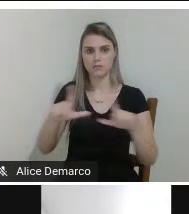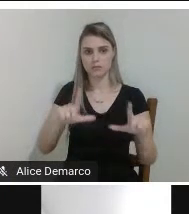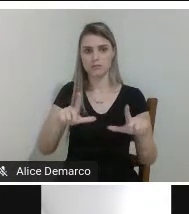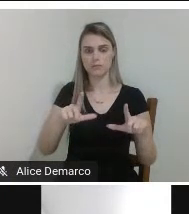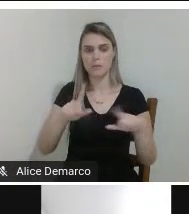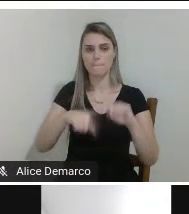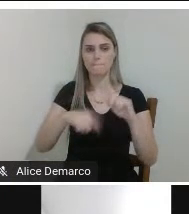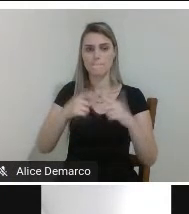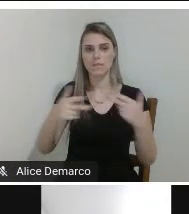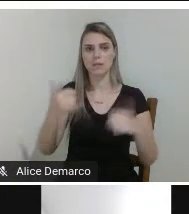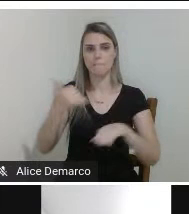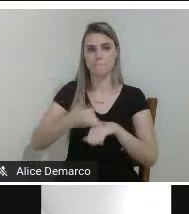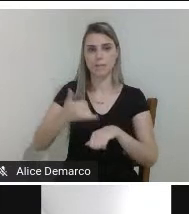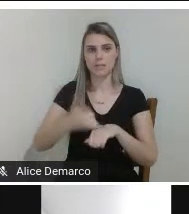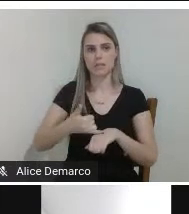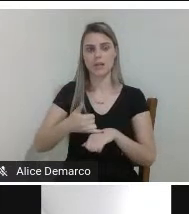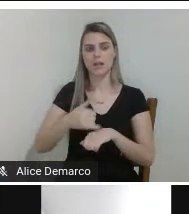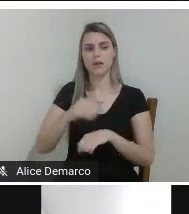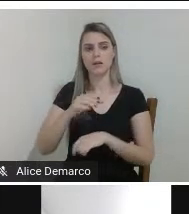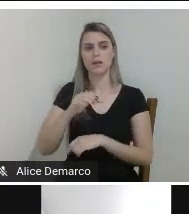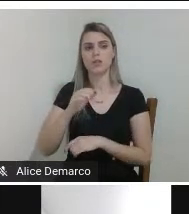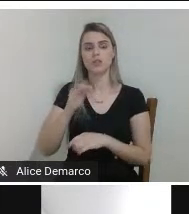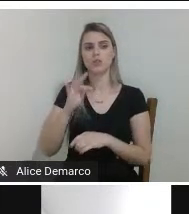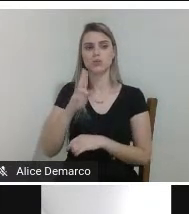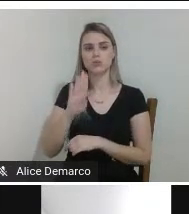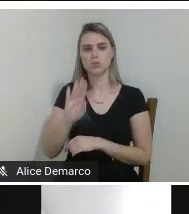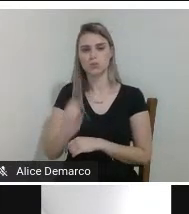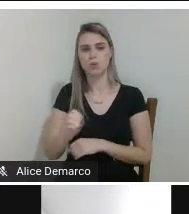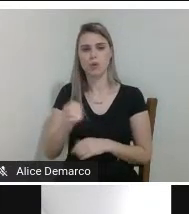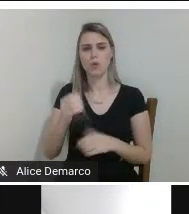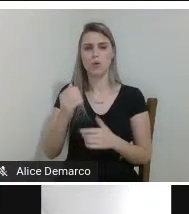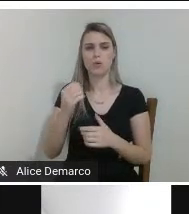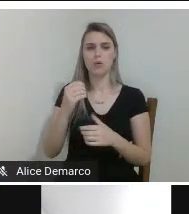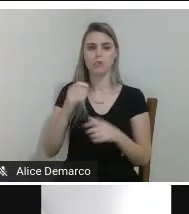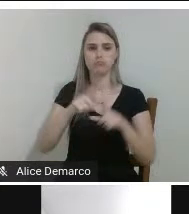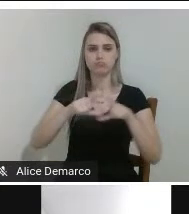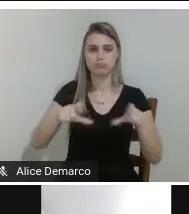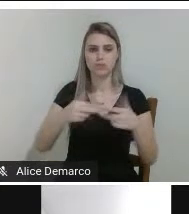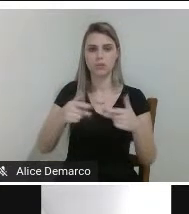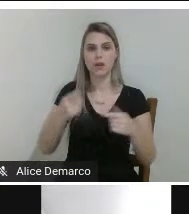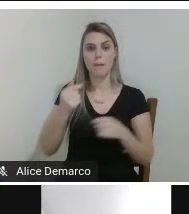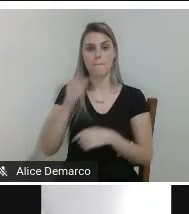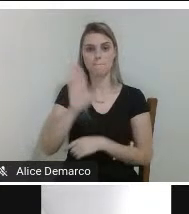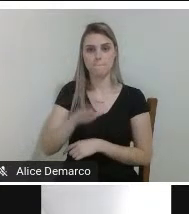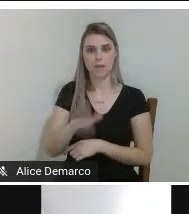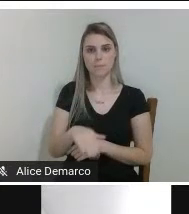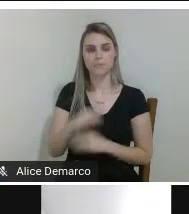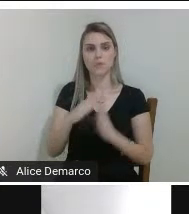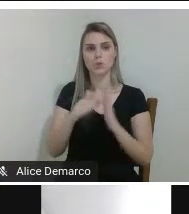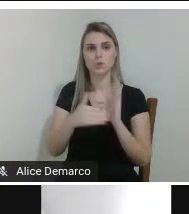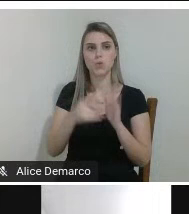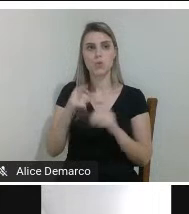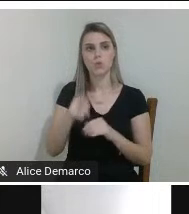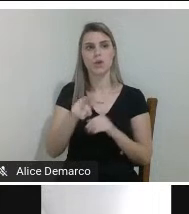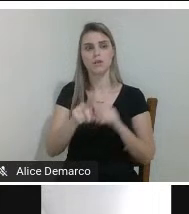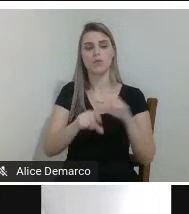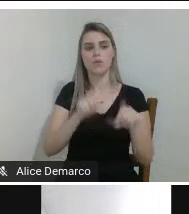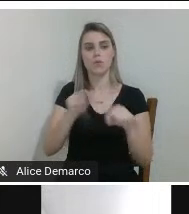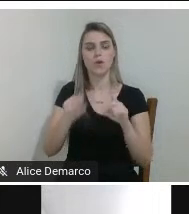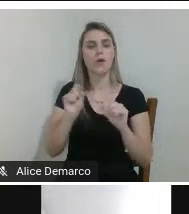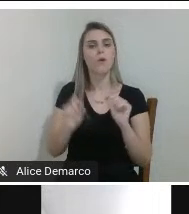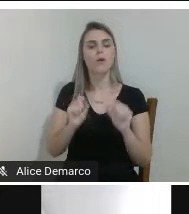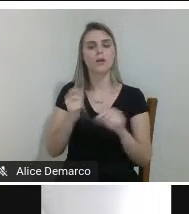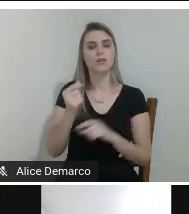parte metálica como barachata e tubo visando diminuir o custo todos os itens foram escolhidos visando diminuir o custo da